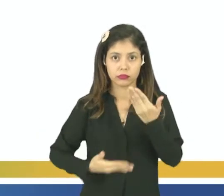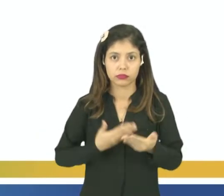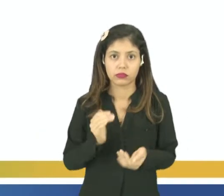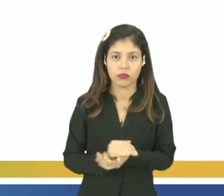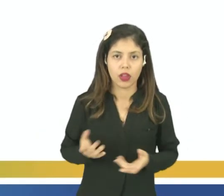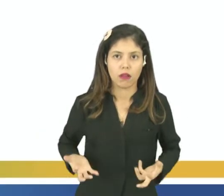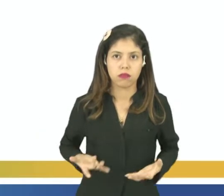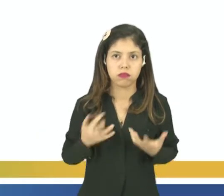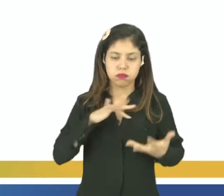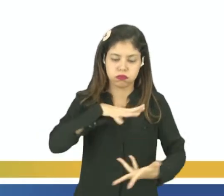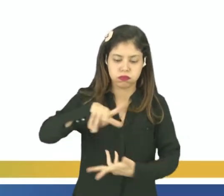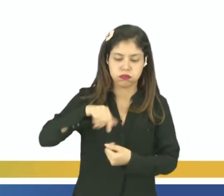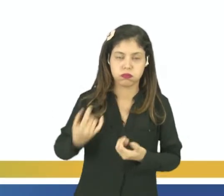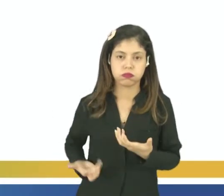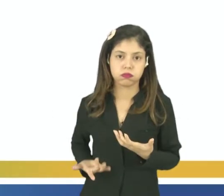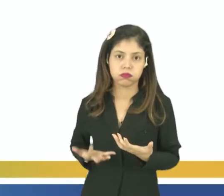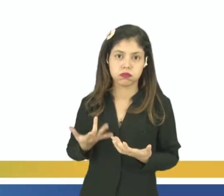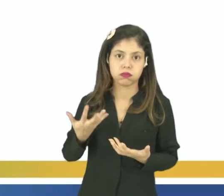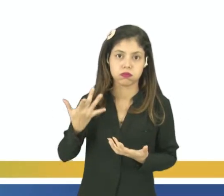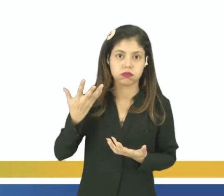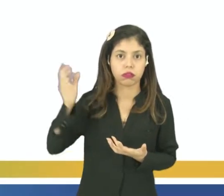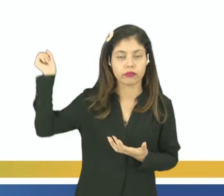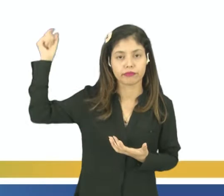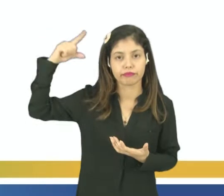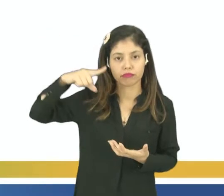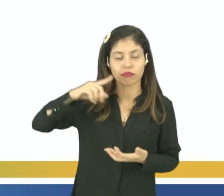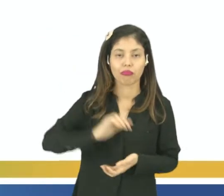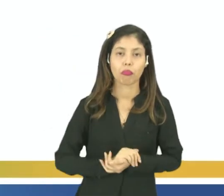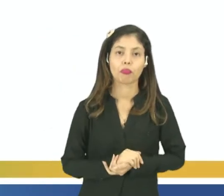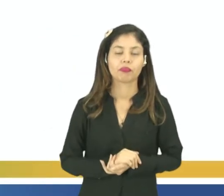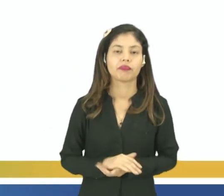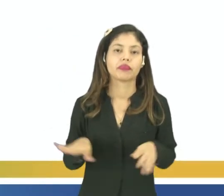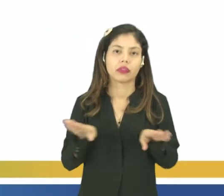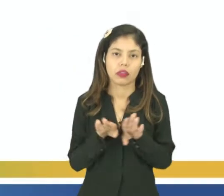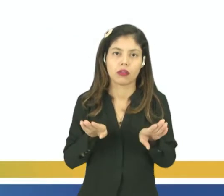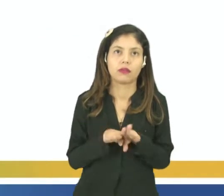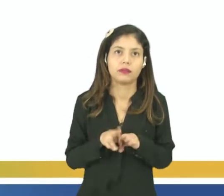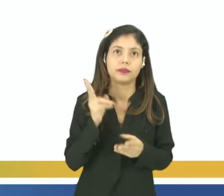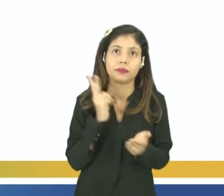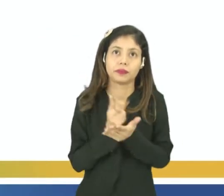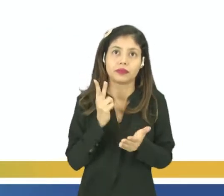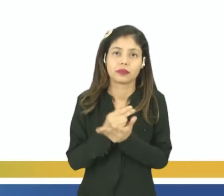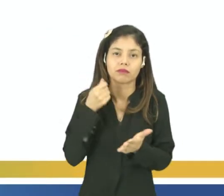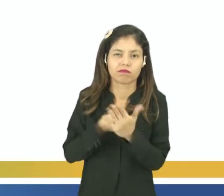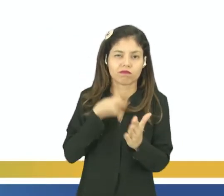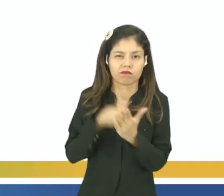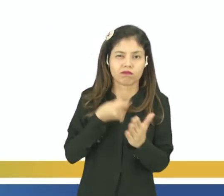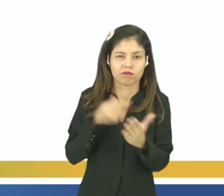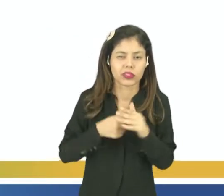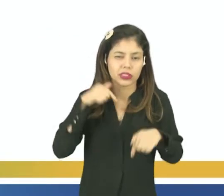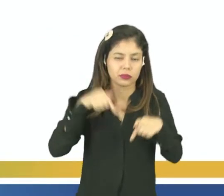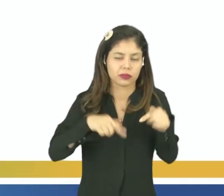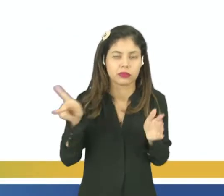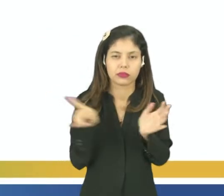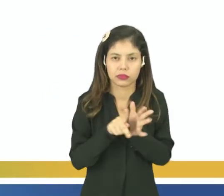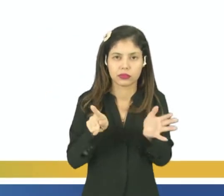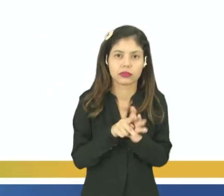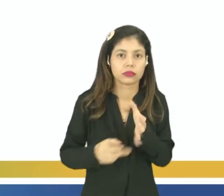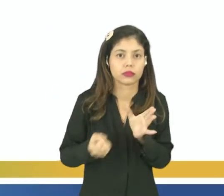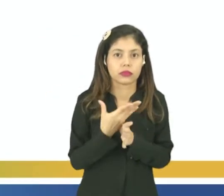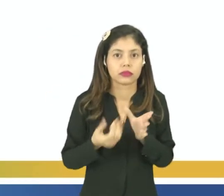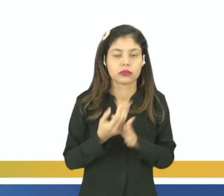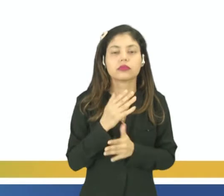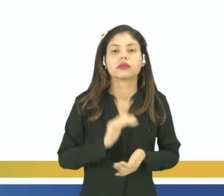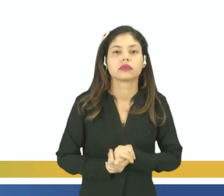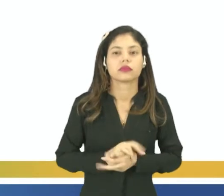com o aquecimento global, que são o aumento da temperatura e o uso intensivo de agrotóxicos vai prejudicar totalmente o solo. Então vai ser